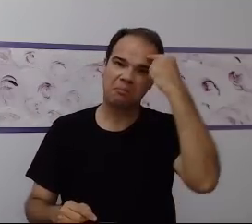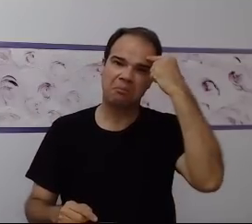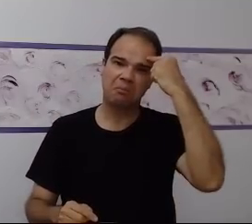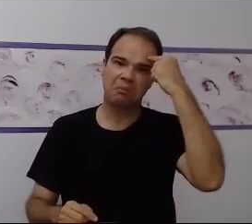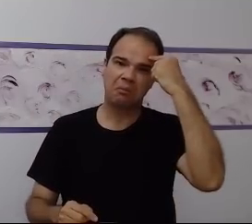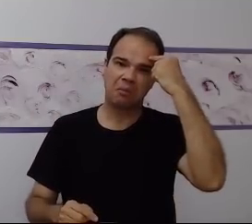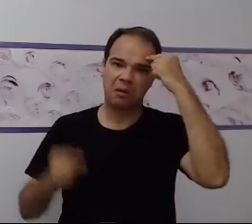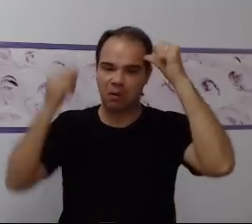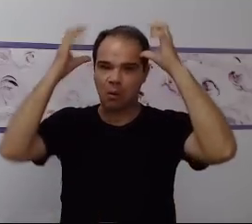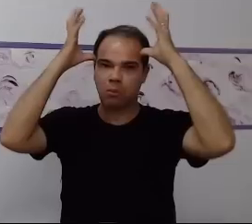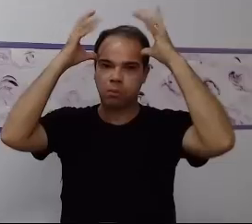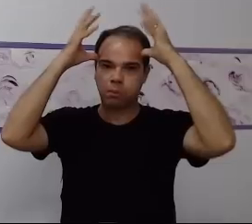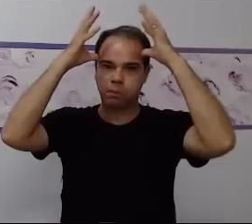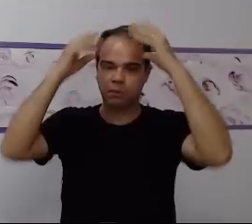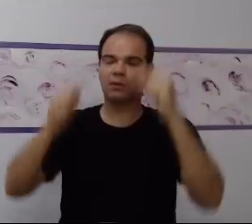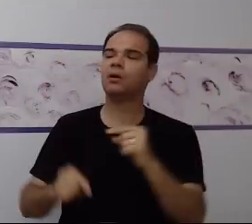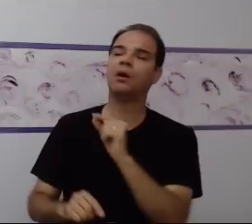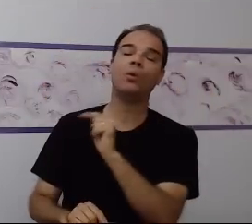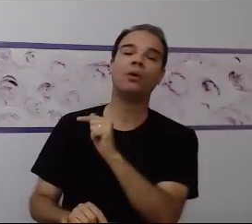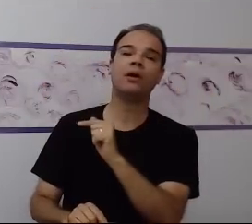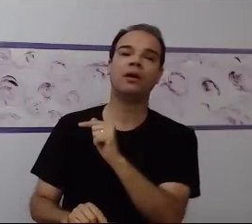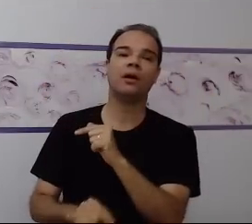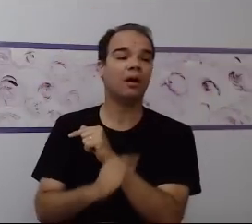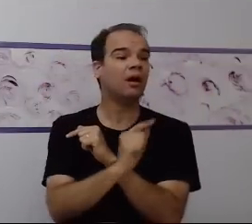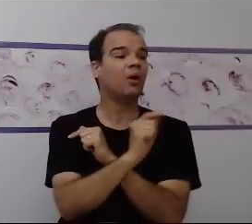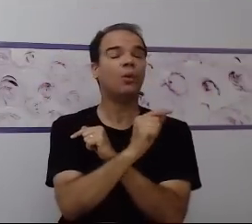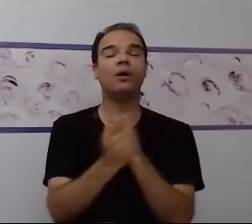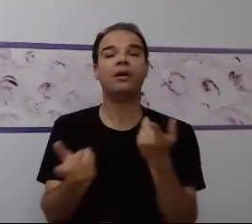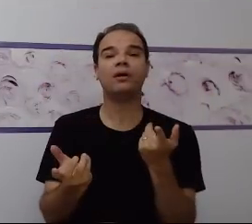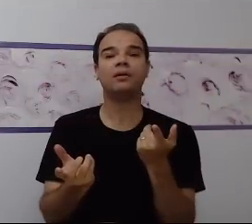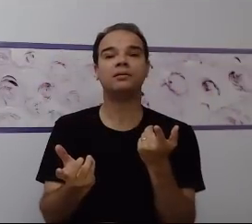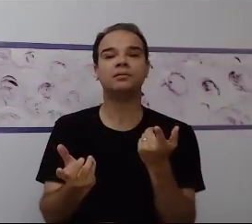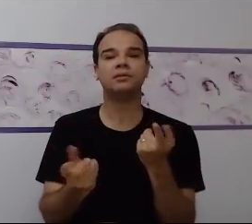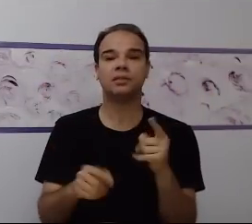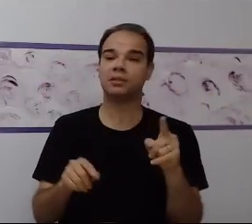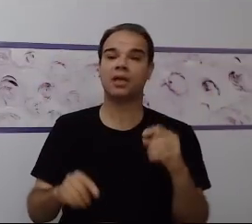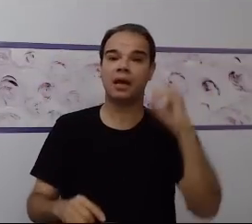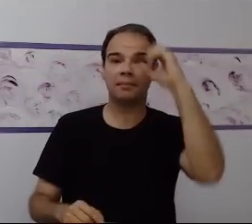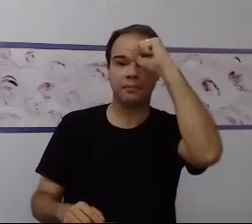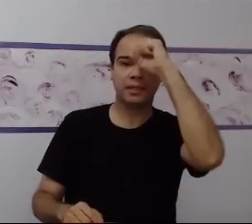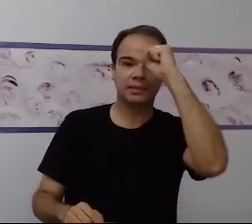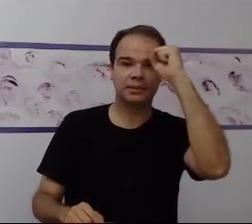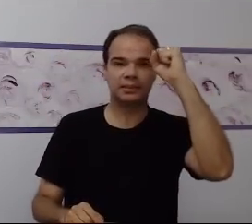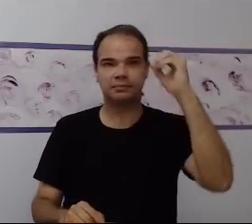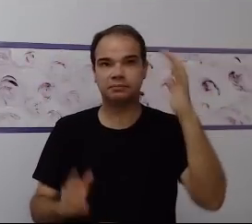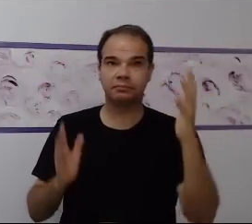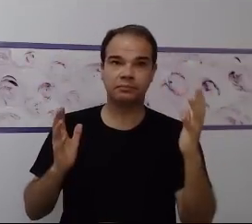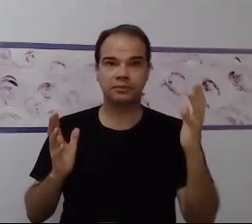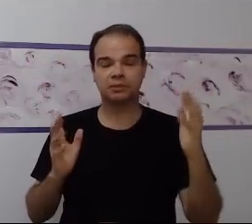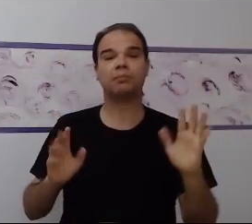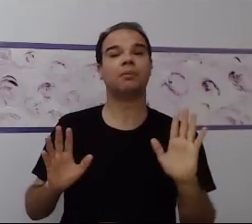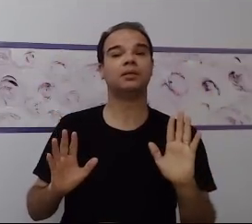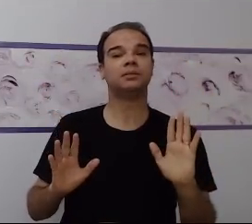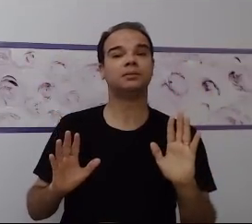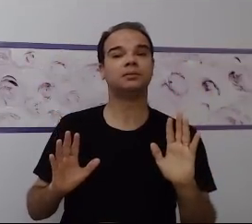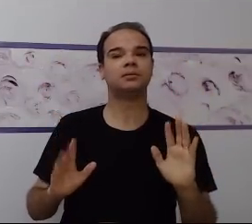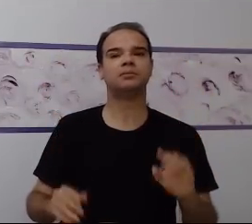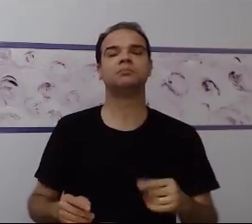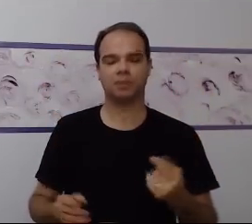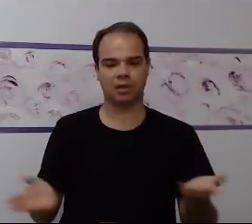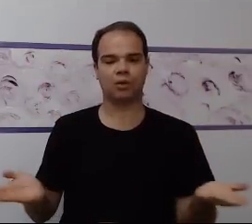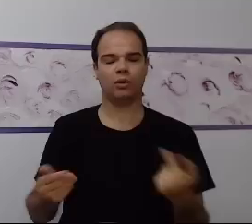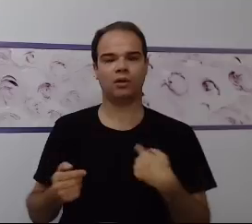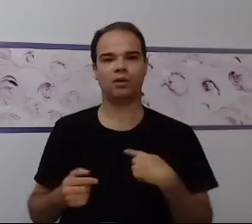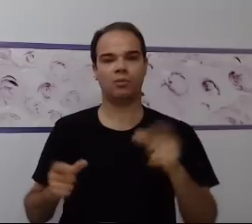transtorno que acomete uma disfunção na base da aprendizagem. Então, quando você fala, ah, eu vou